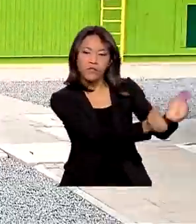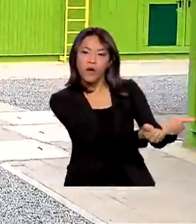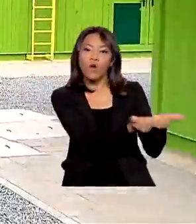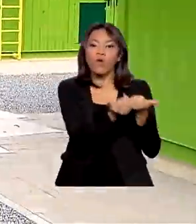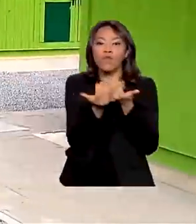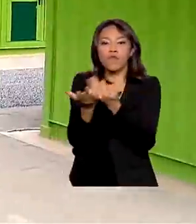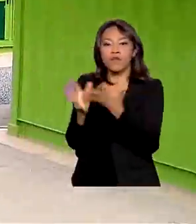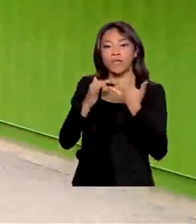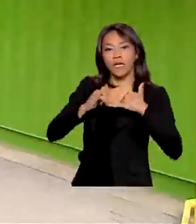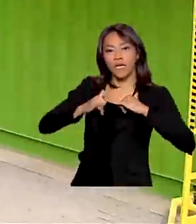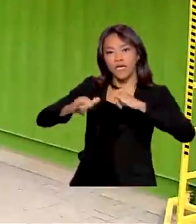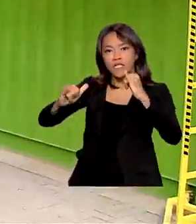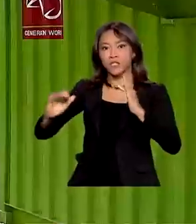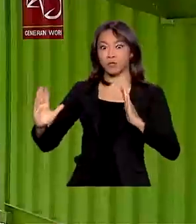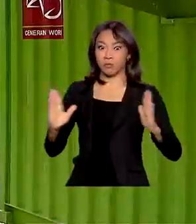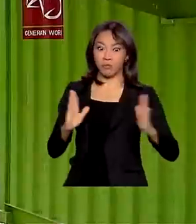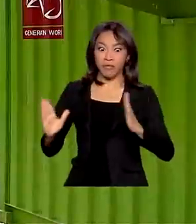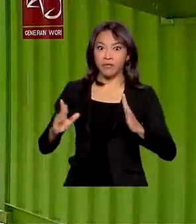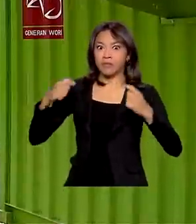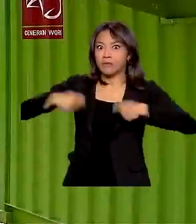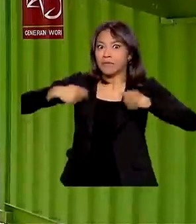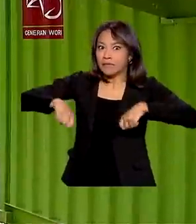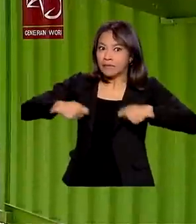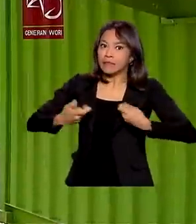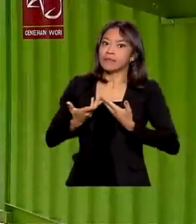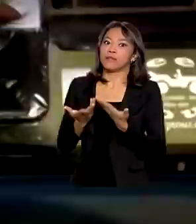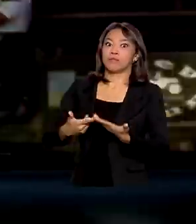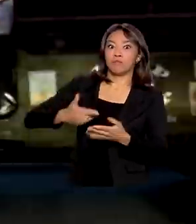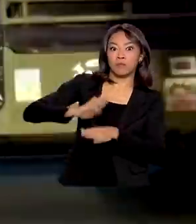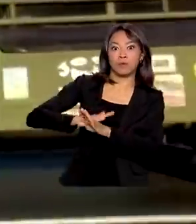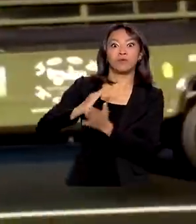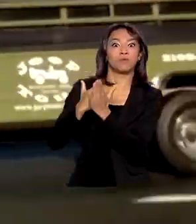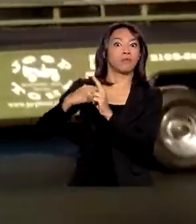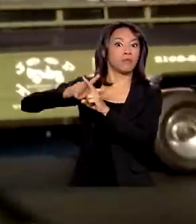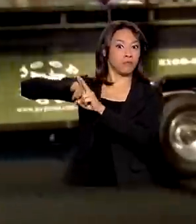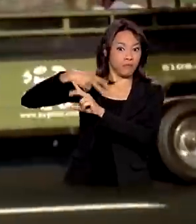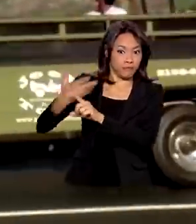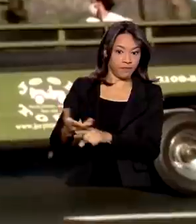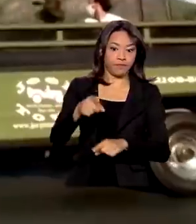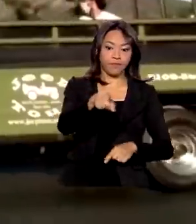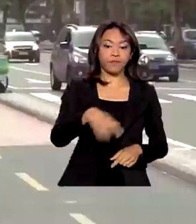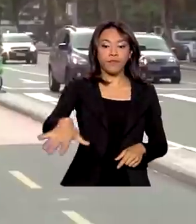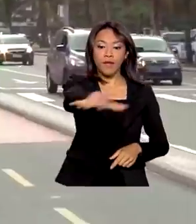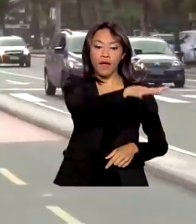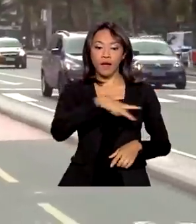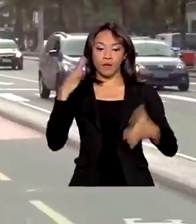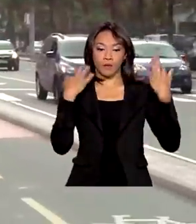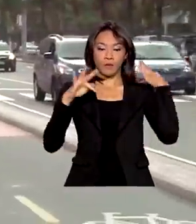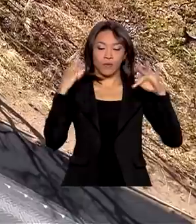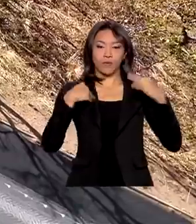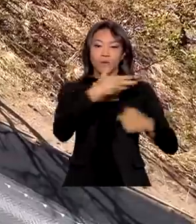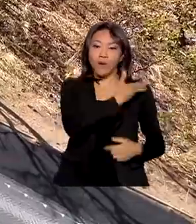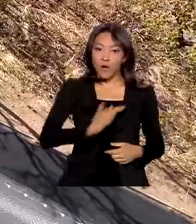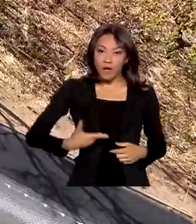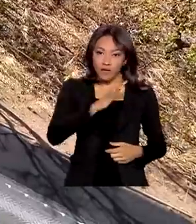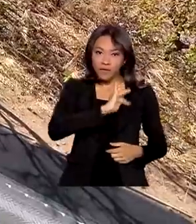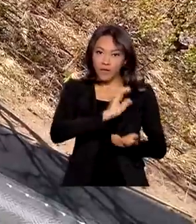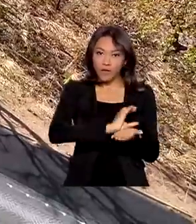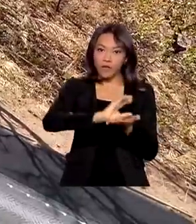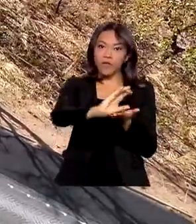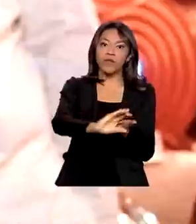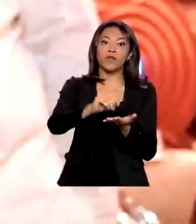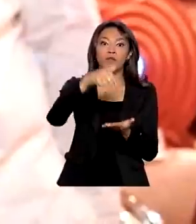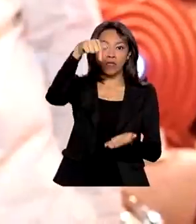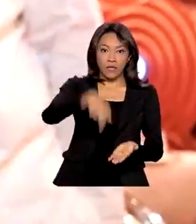energia em momentos de alta demanda do sistema. No turismo, o governo federal investiu em 2021 mais de